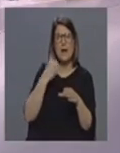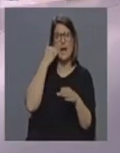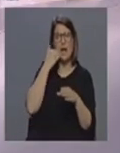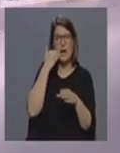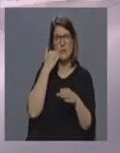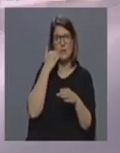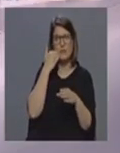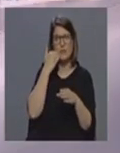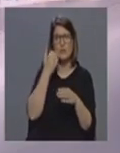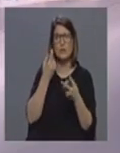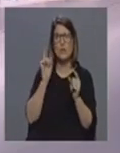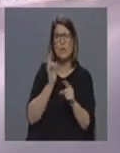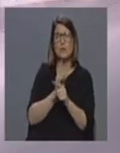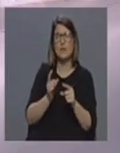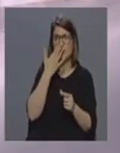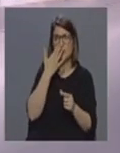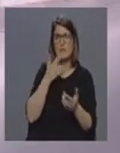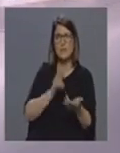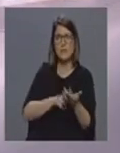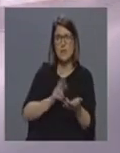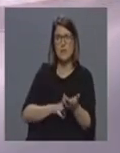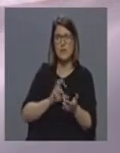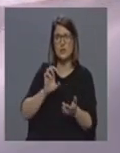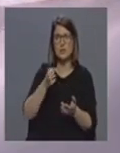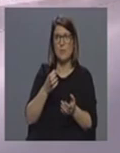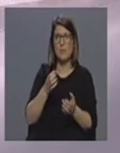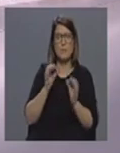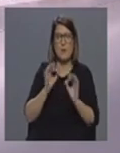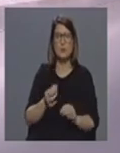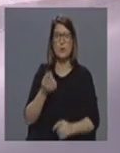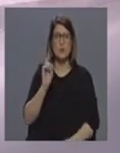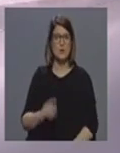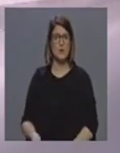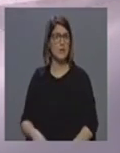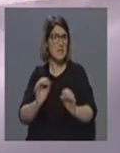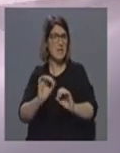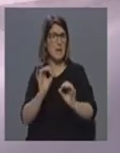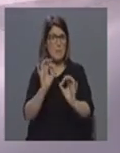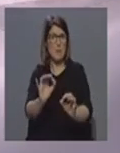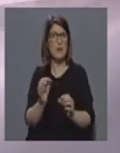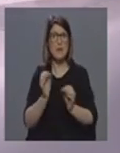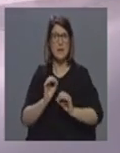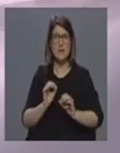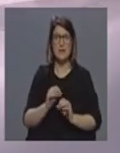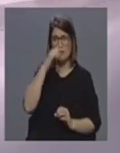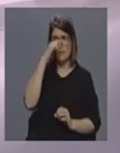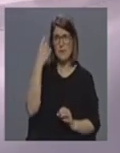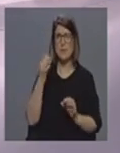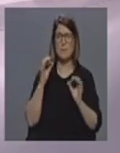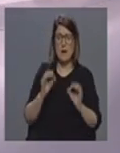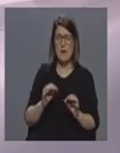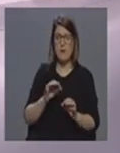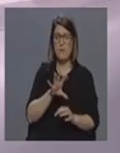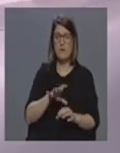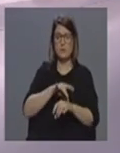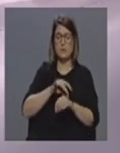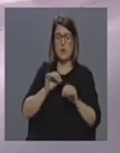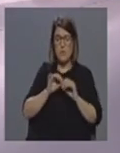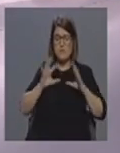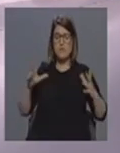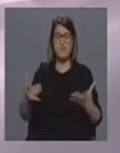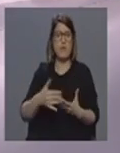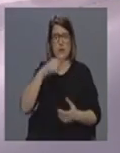não está preparada no fundo é isso que eu depreendo ninguém está eu acho que isto é é difícil estar preparado com uma pandemia desta direção claro